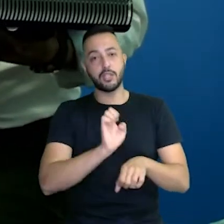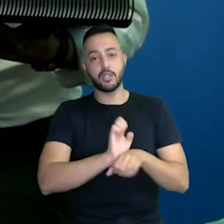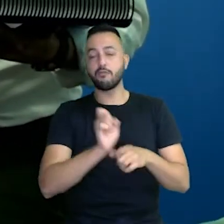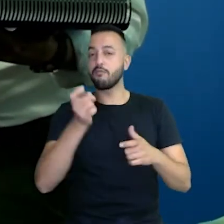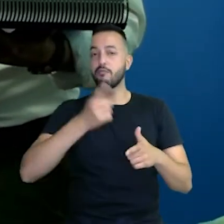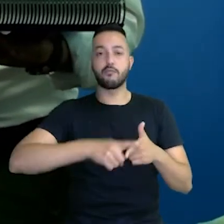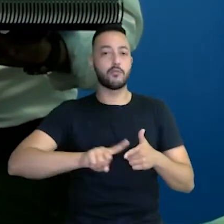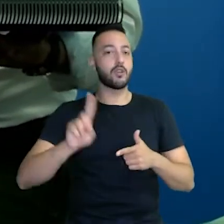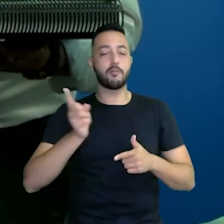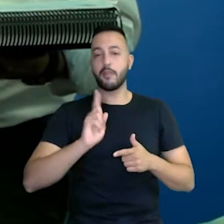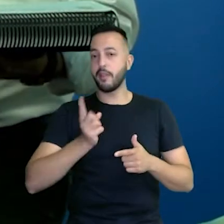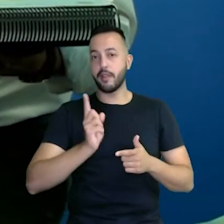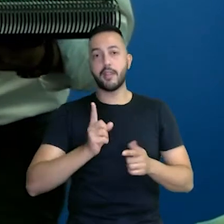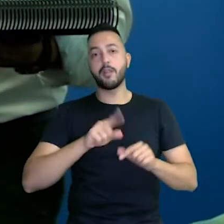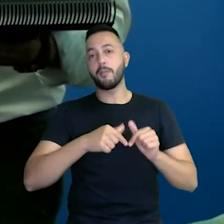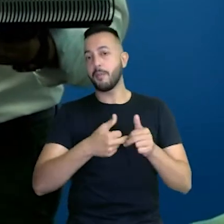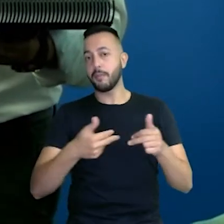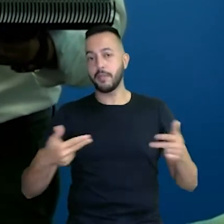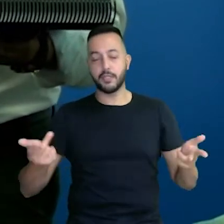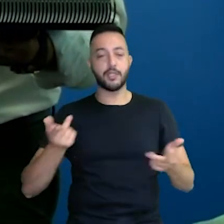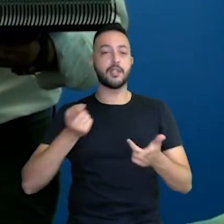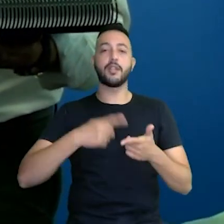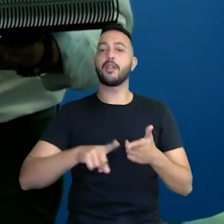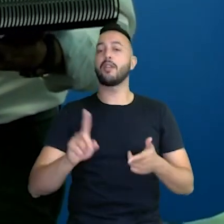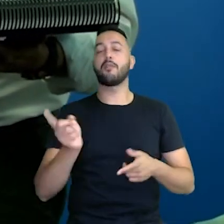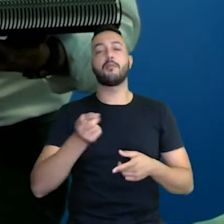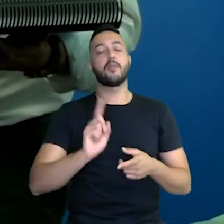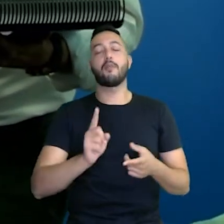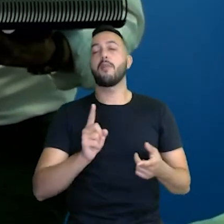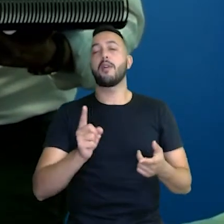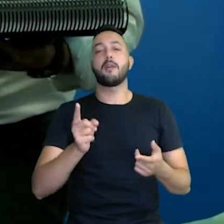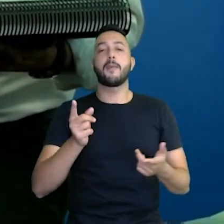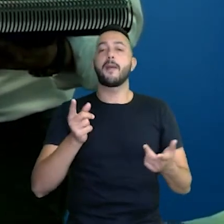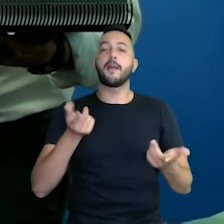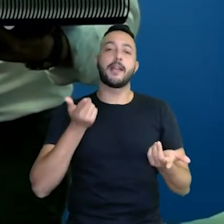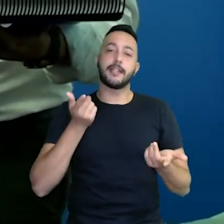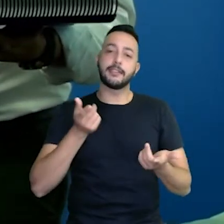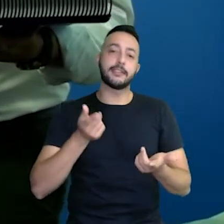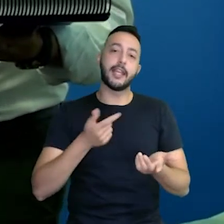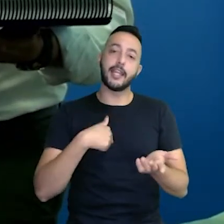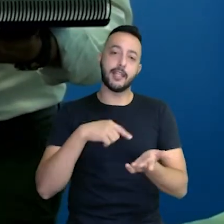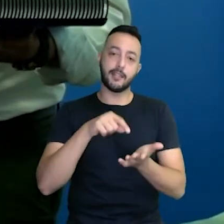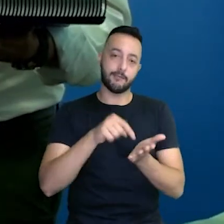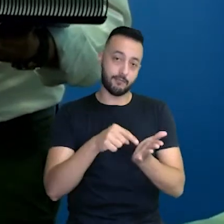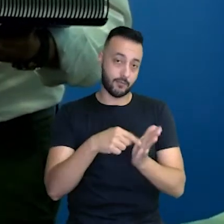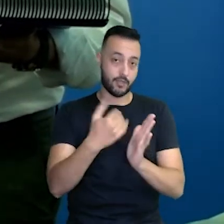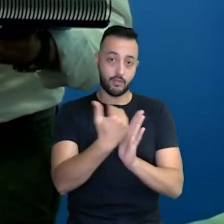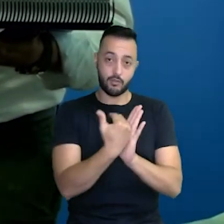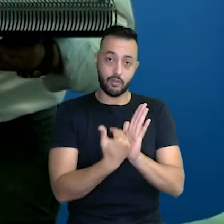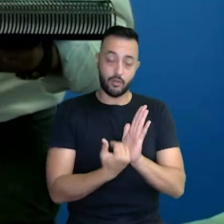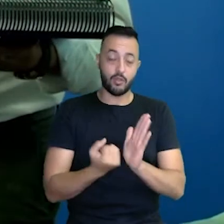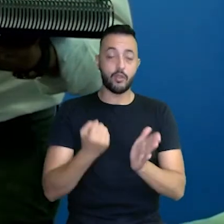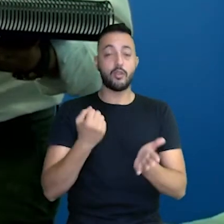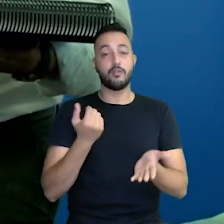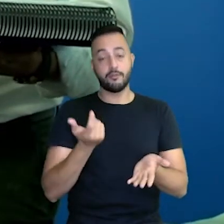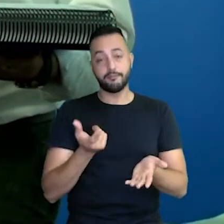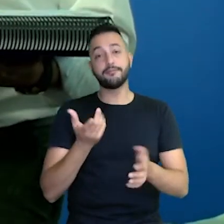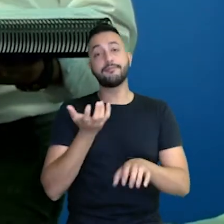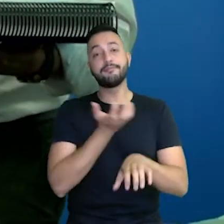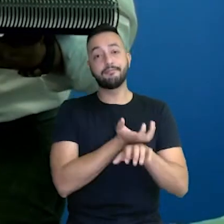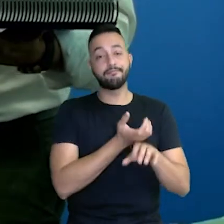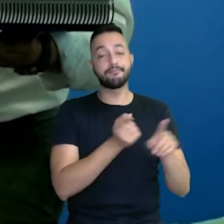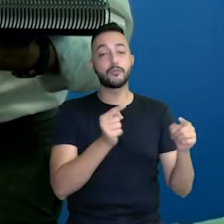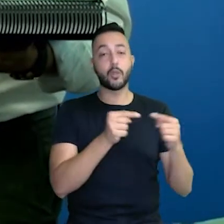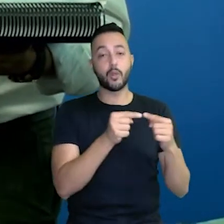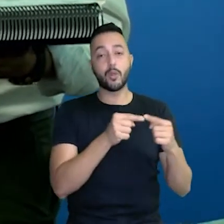haverá problemas com a questão de conteúdos, não haverá problemas com a questão de grade, porque nós trabalhamos com a grade do